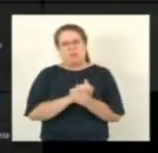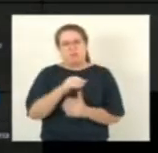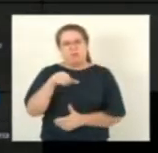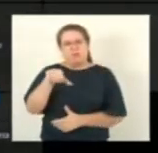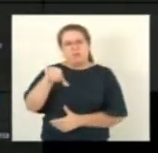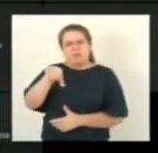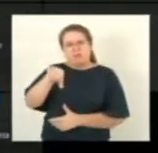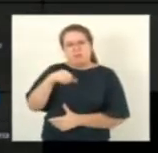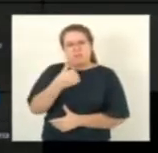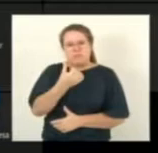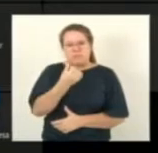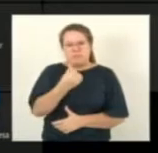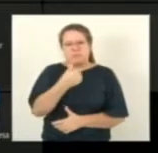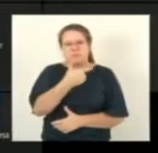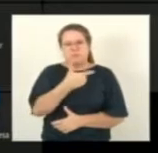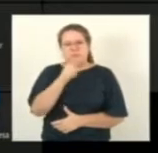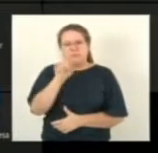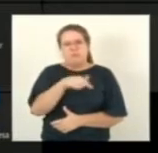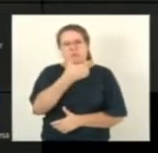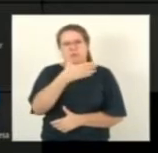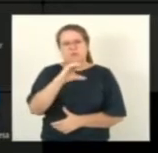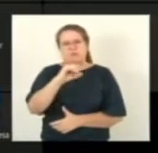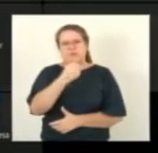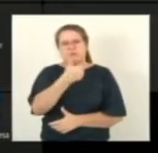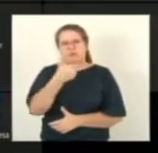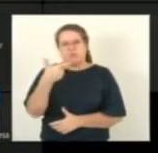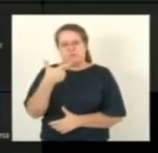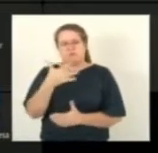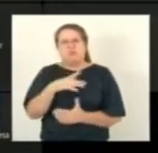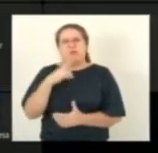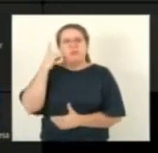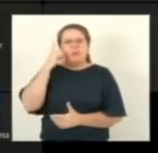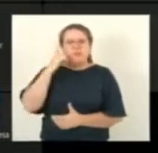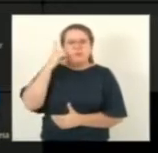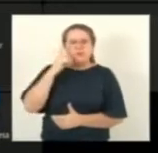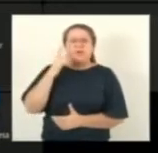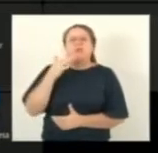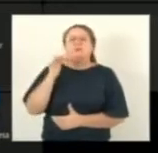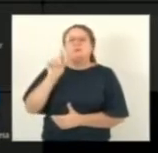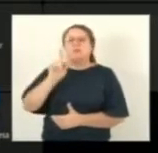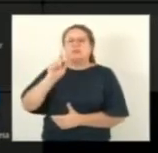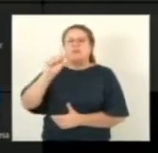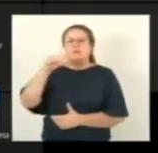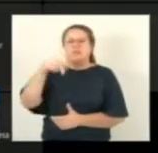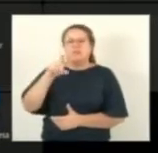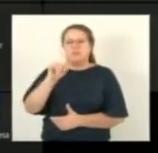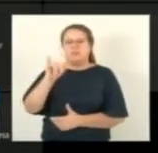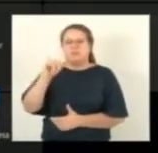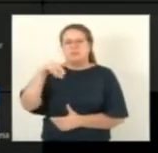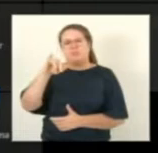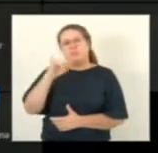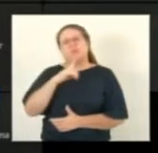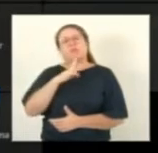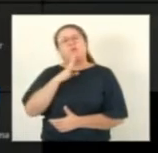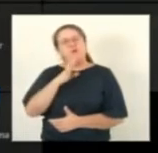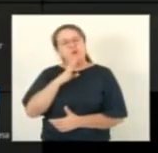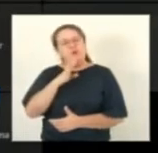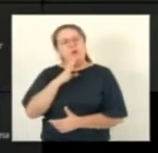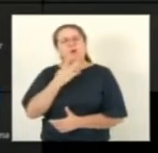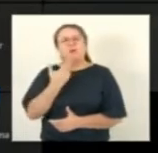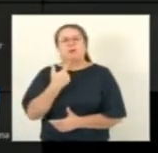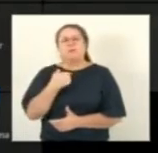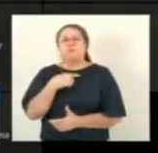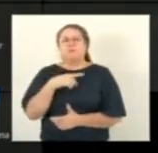2022 de autoria do presidente da comissão deputado da comissão de justiça deputado Fabrício Gandini conheço bastante essa essa